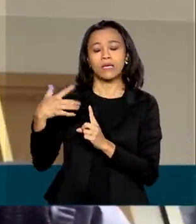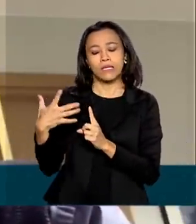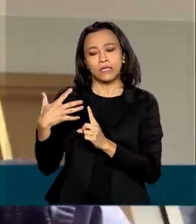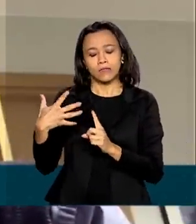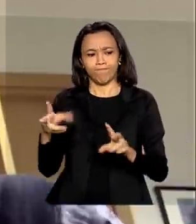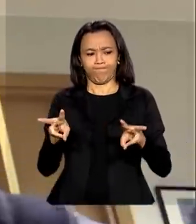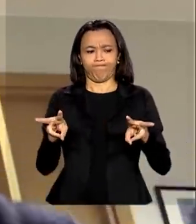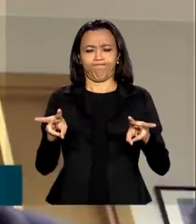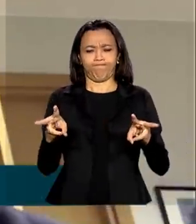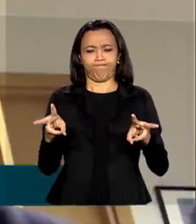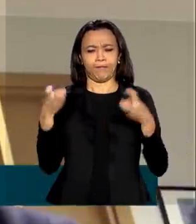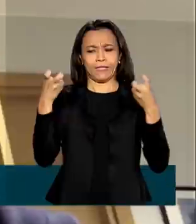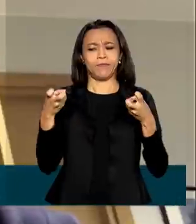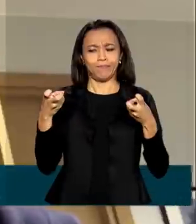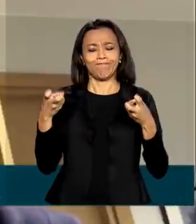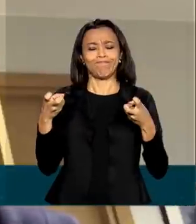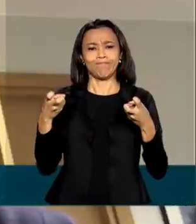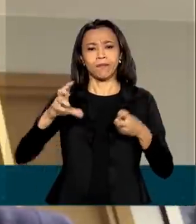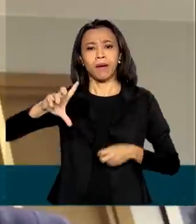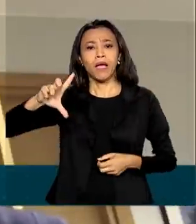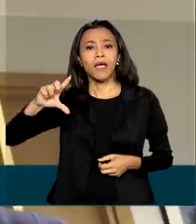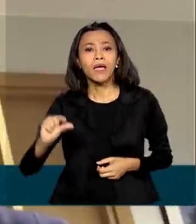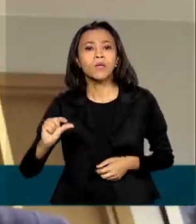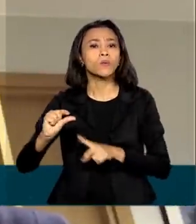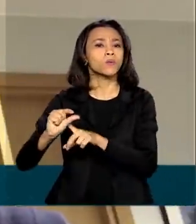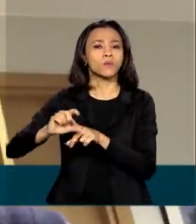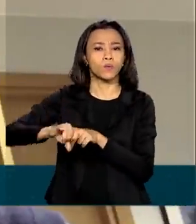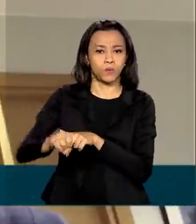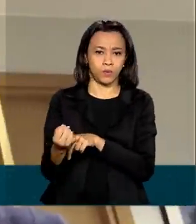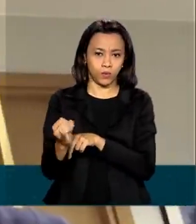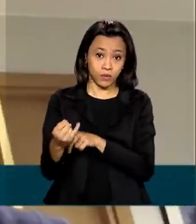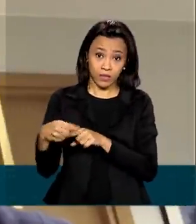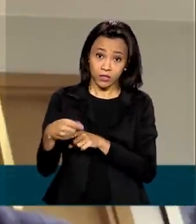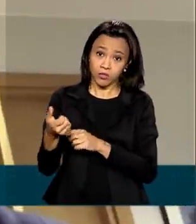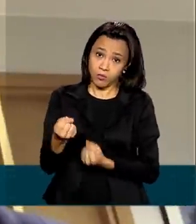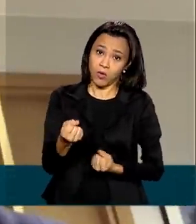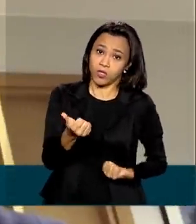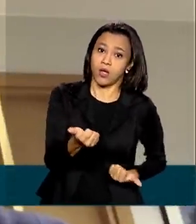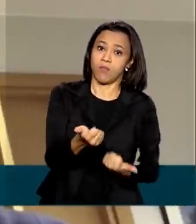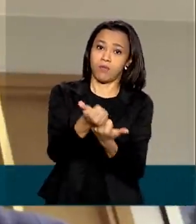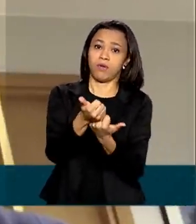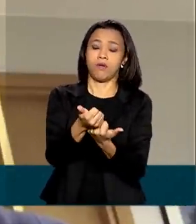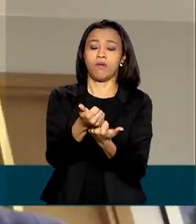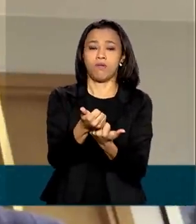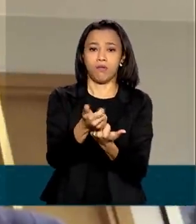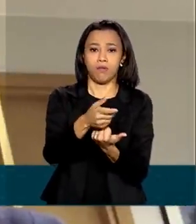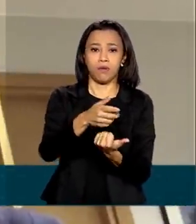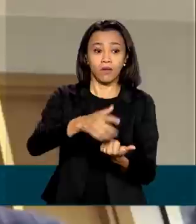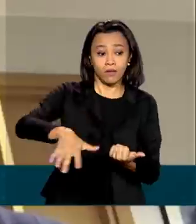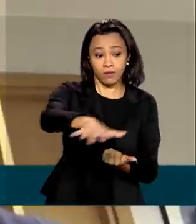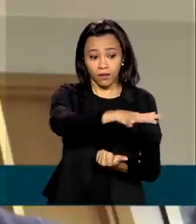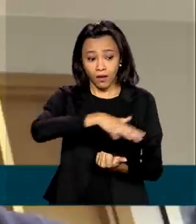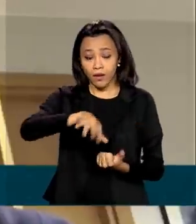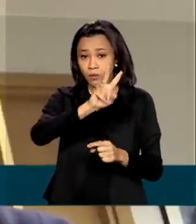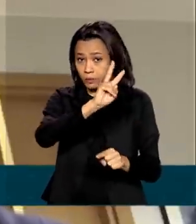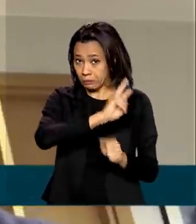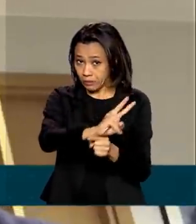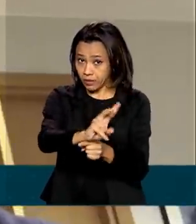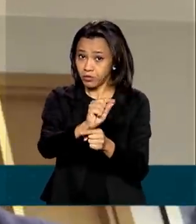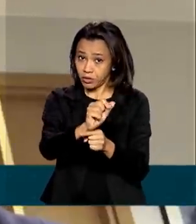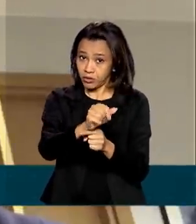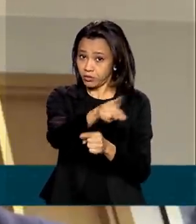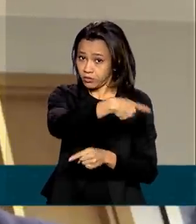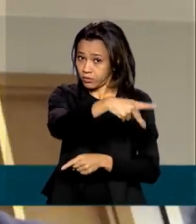taxa, que poderá, de alguma forma, contribuir para a redução das taxas do crédito às empresas,